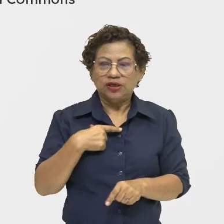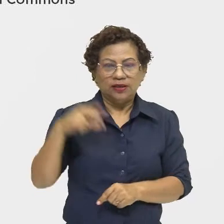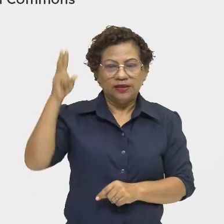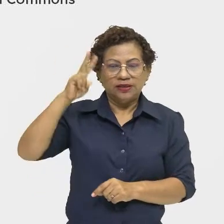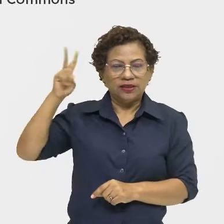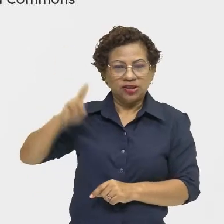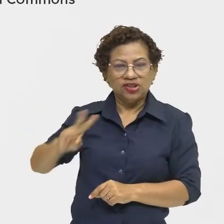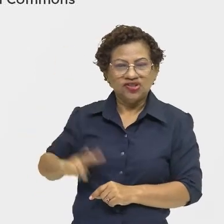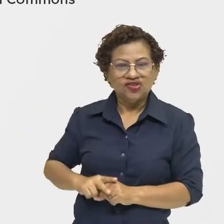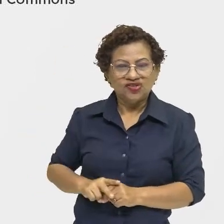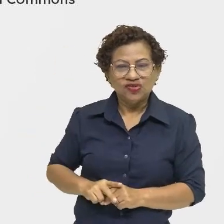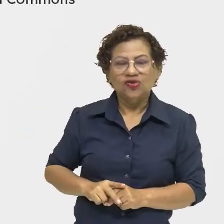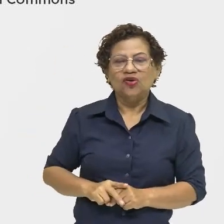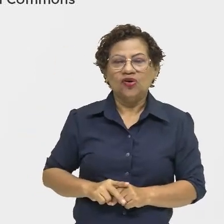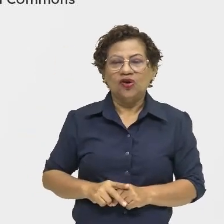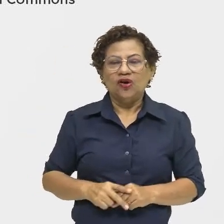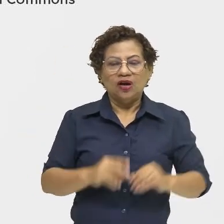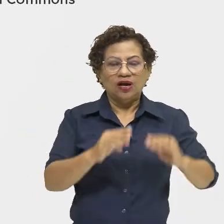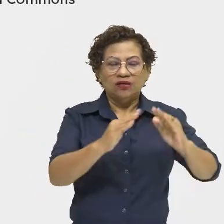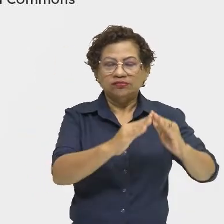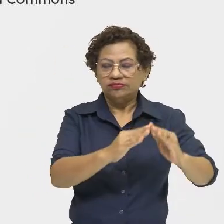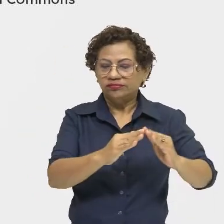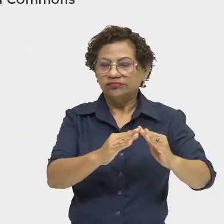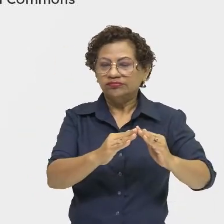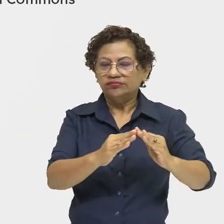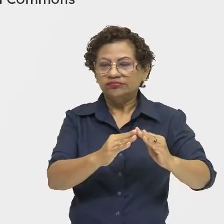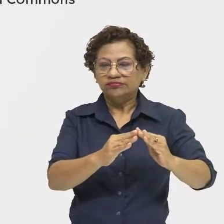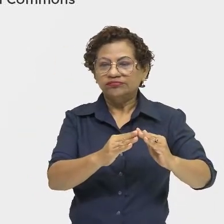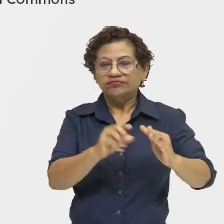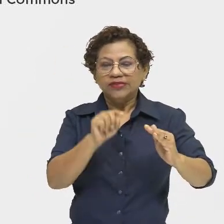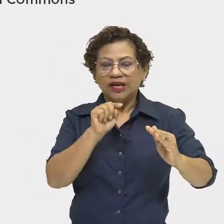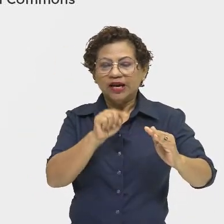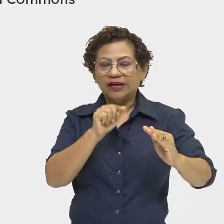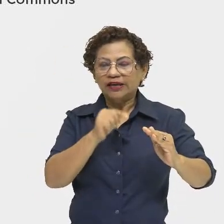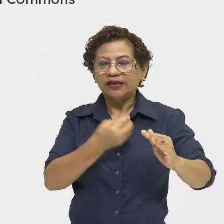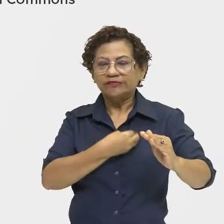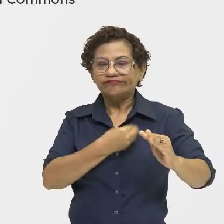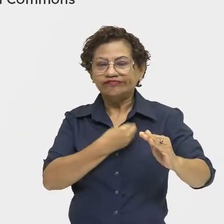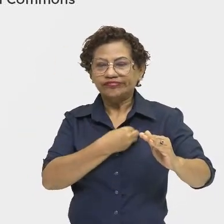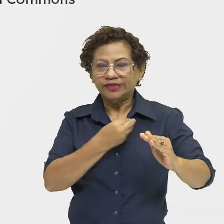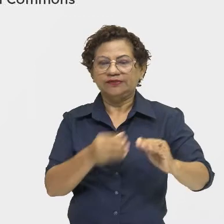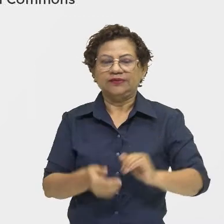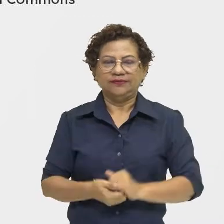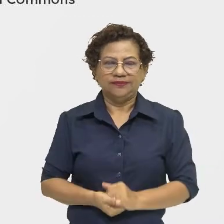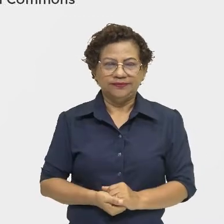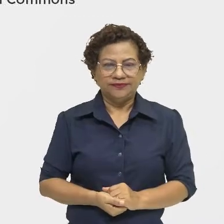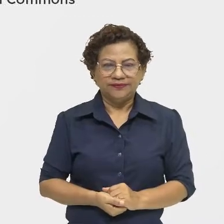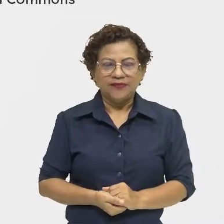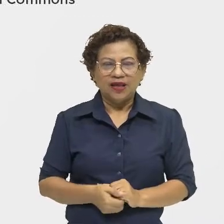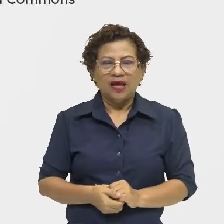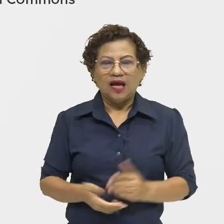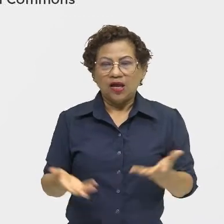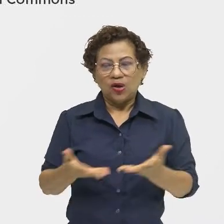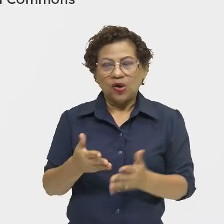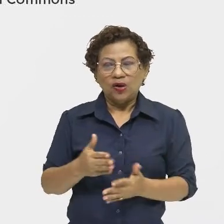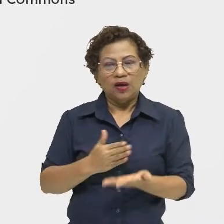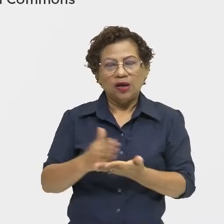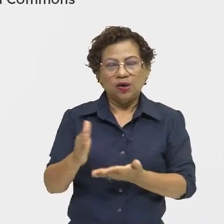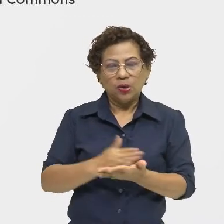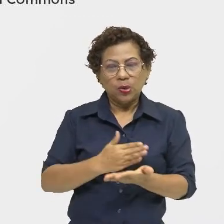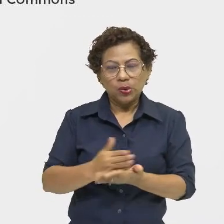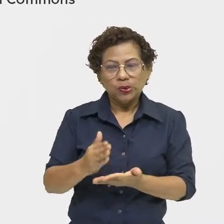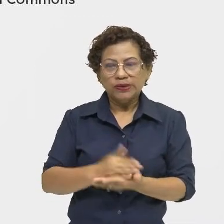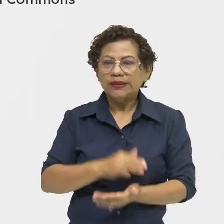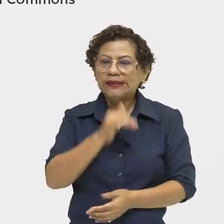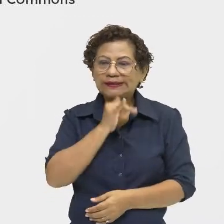mais para o interior das cavernas. Ele muda a sua forma de habitação. E aí nós temos alguns exemplos que eu trouxe para vocês, relembrando da